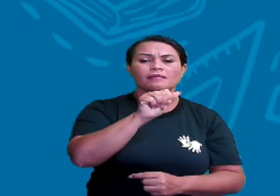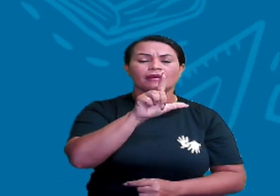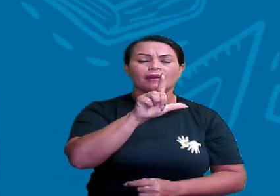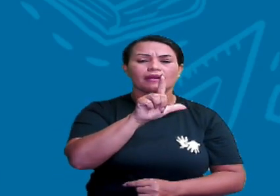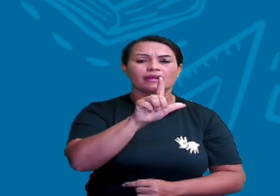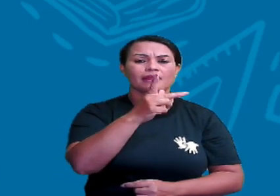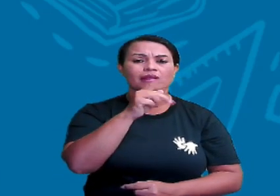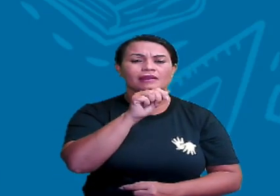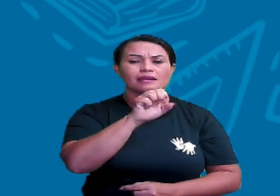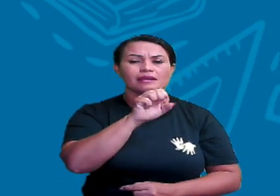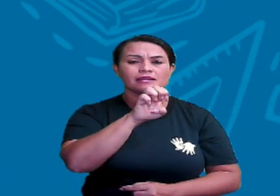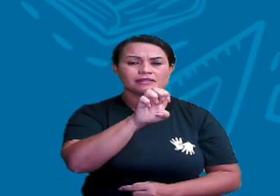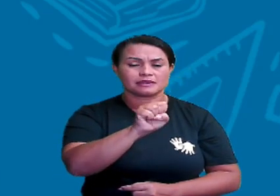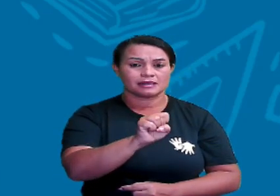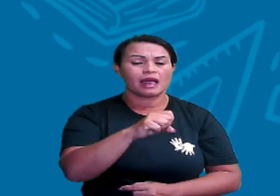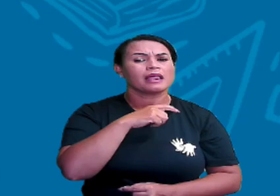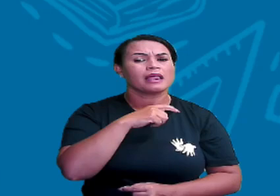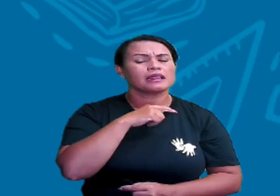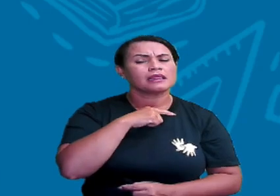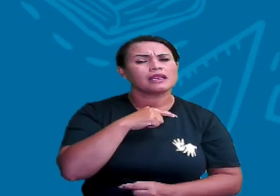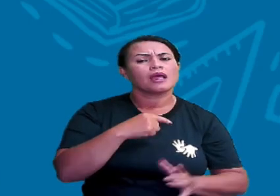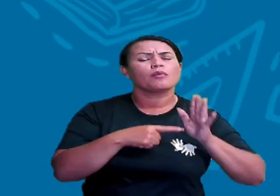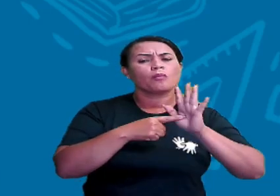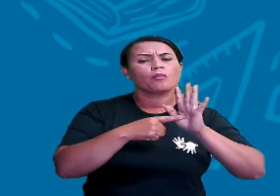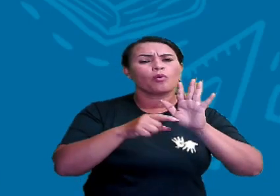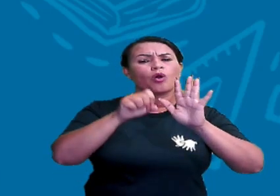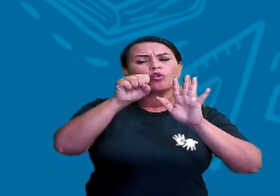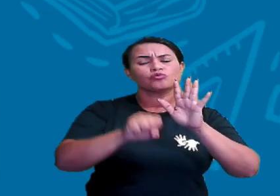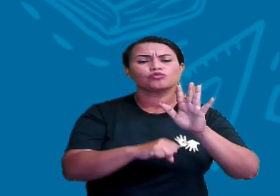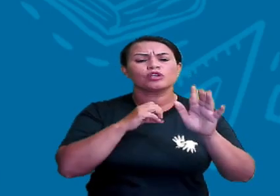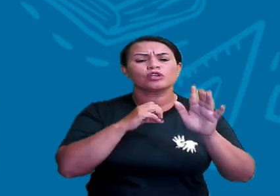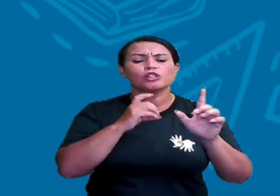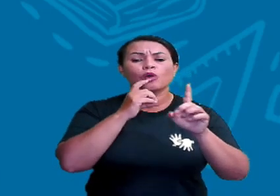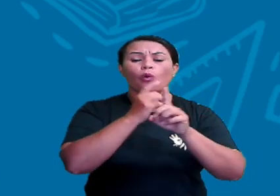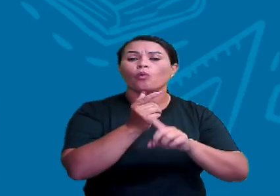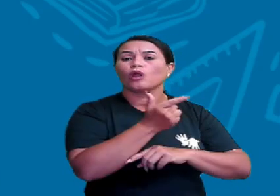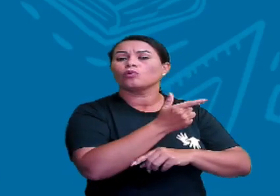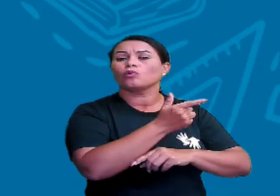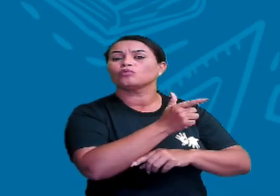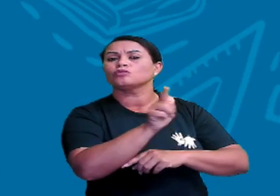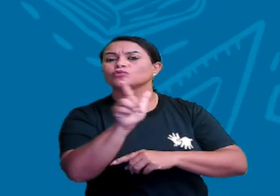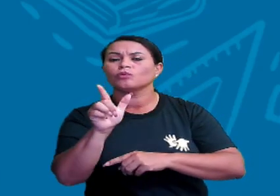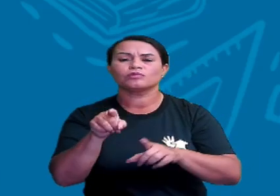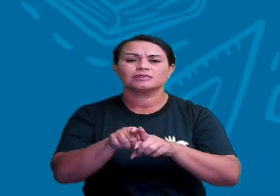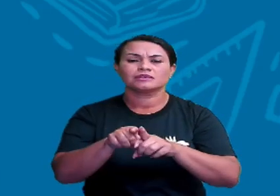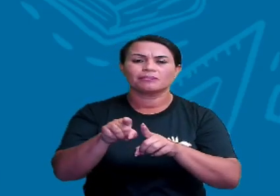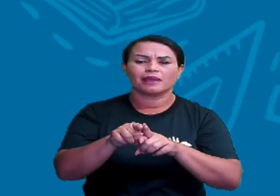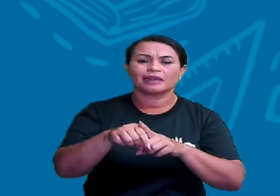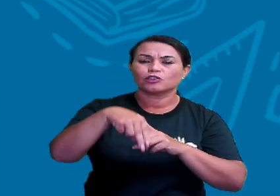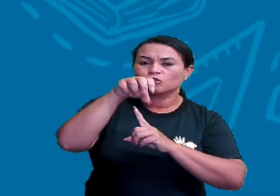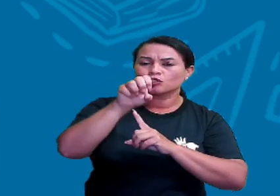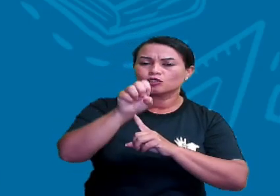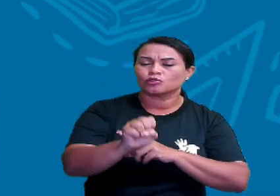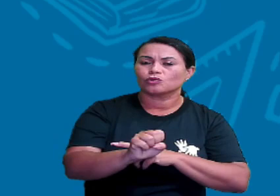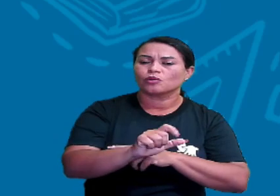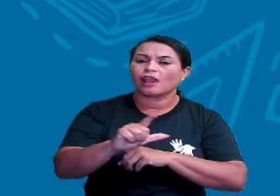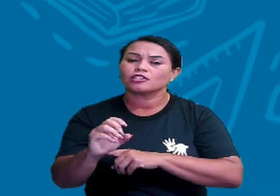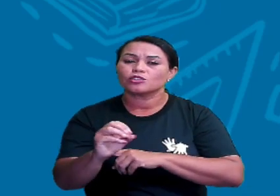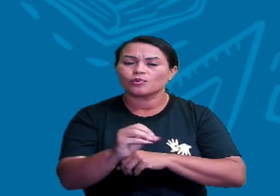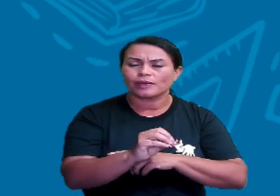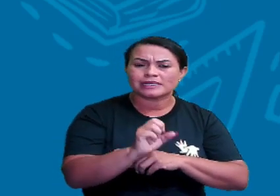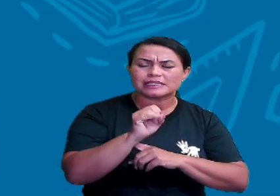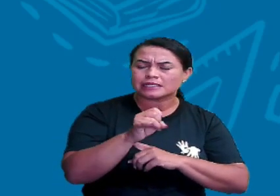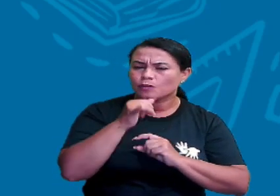e por meio da qual podemos encontrar os outros pontos cardeais. Bom, se no final dessa estrela